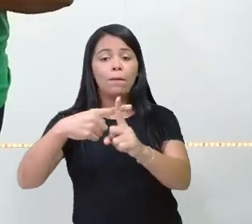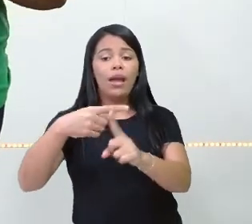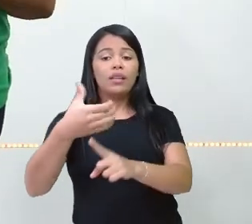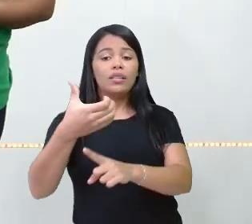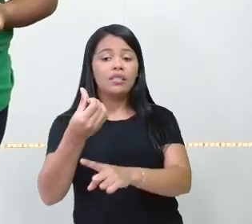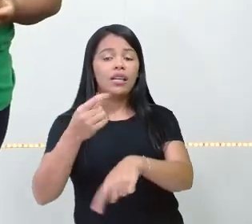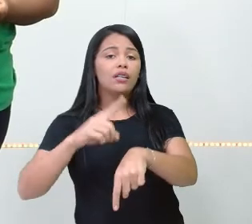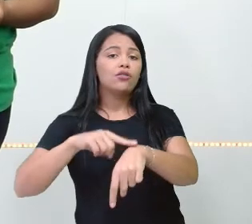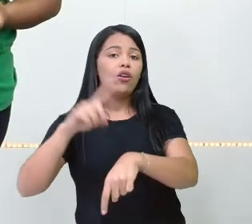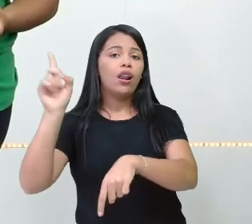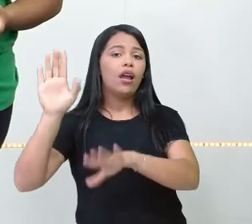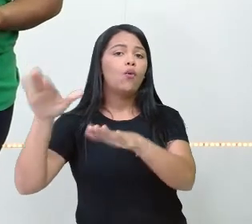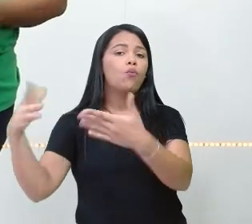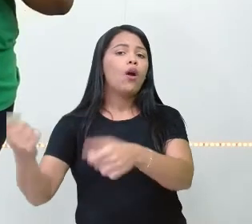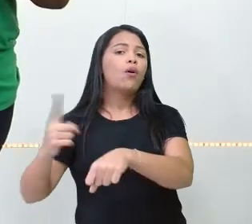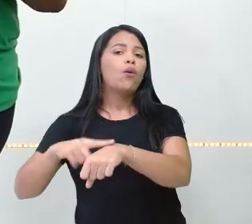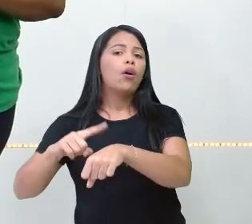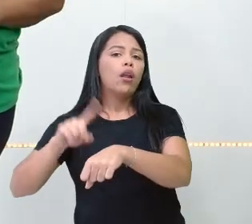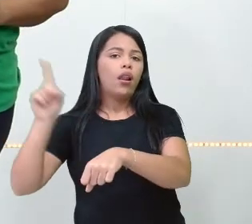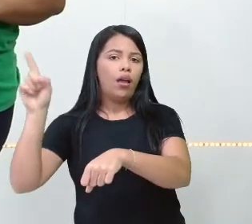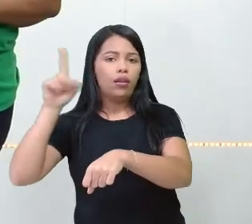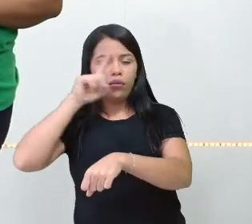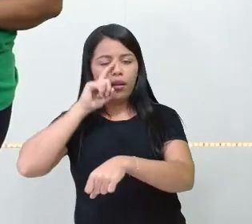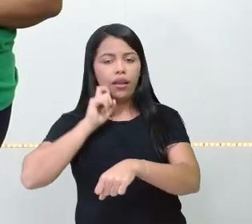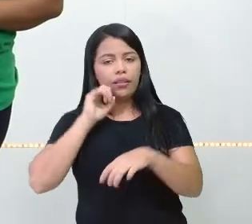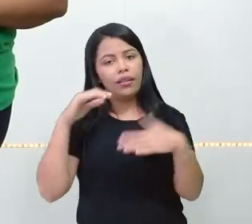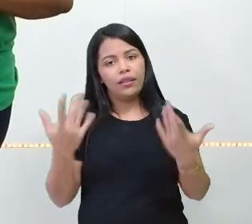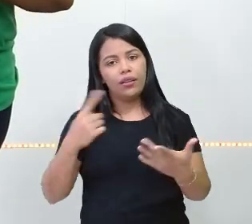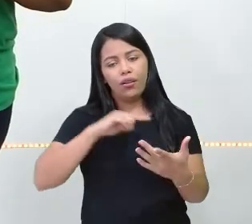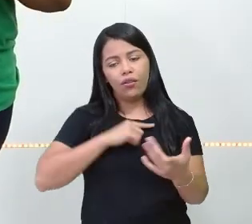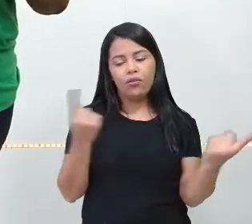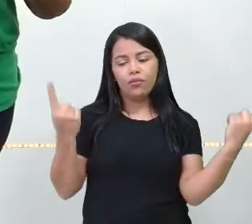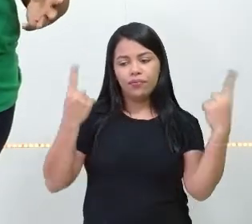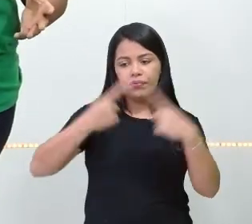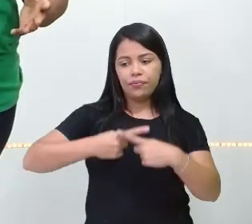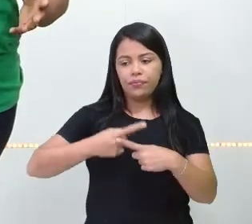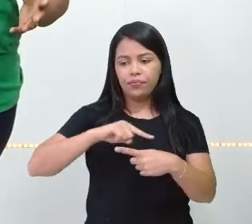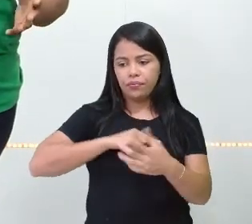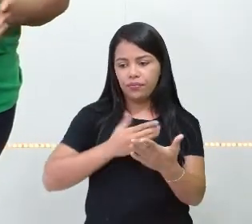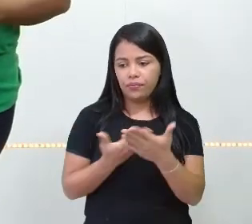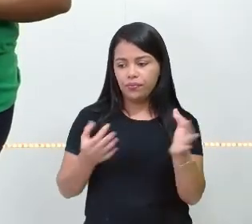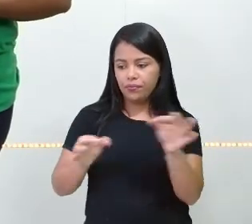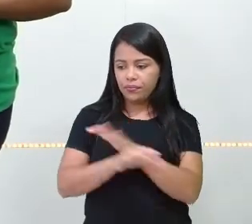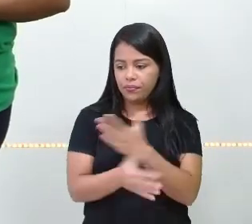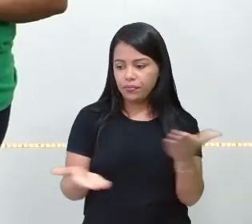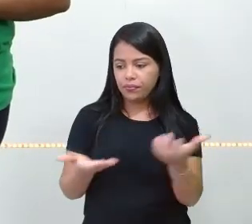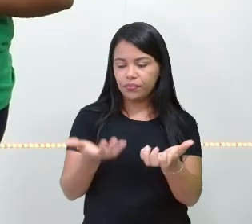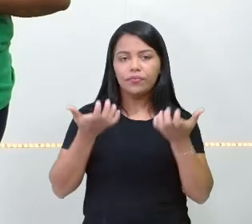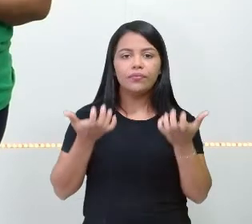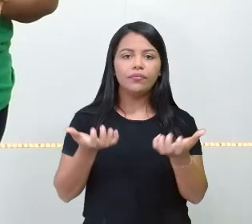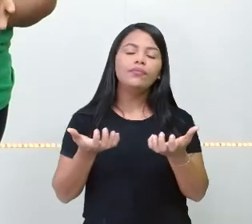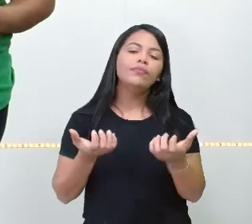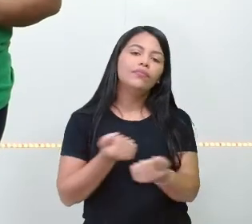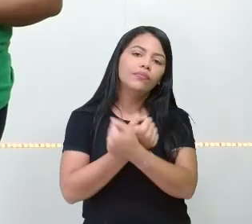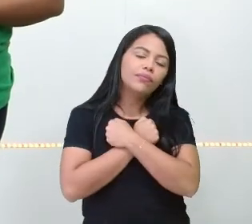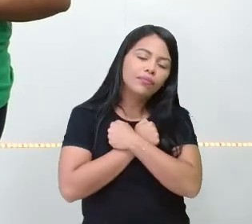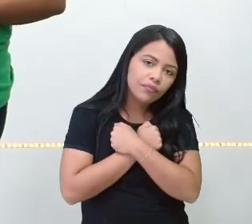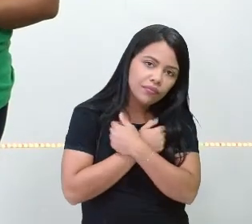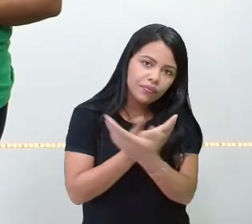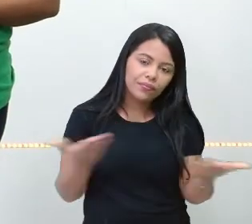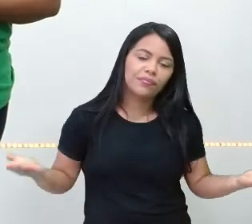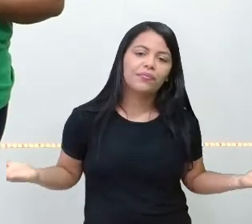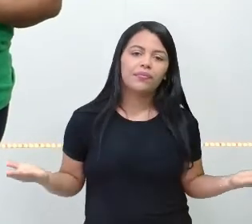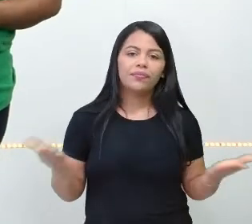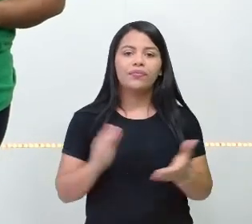estará acontecendo a partida no Catar. E é isso aí o nosso desafio. A nossa aula termina por aqui. Quero deixar um grande abraço para